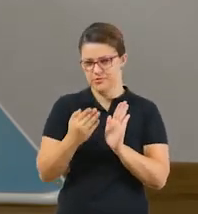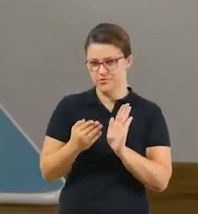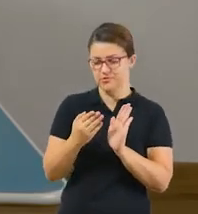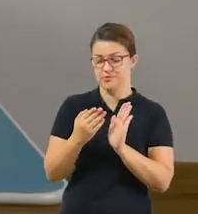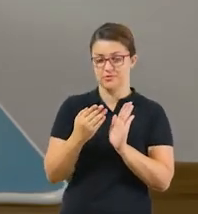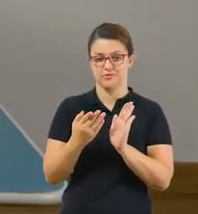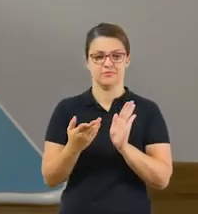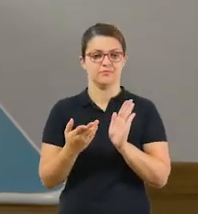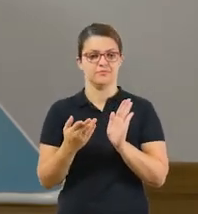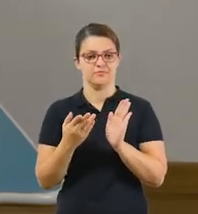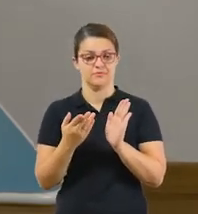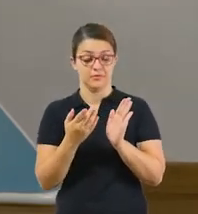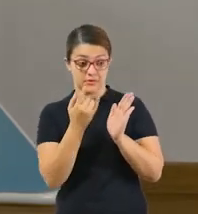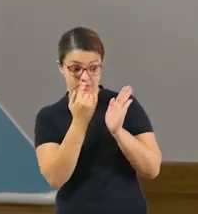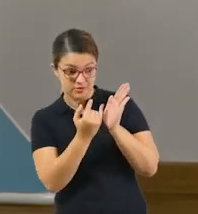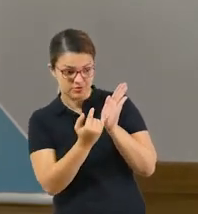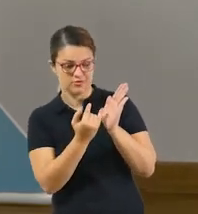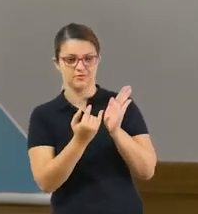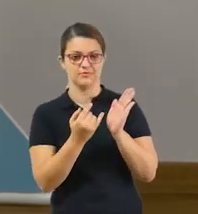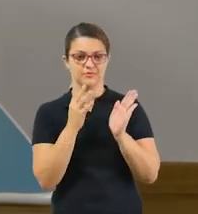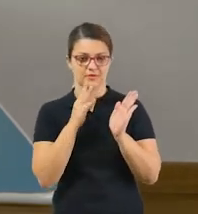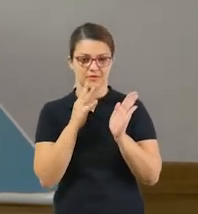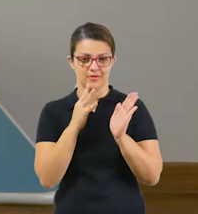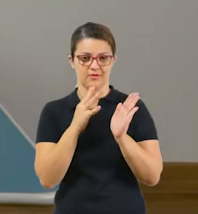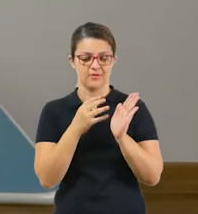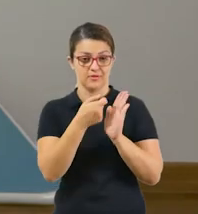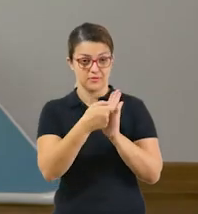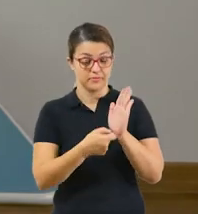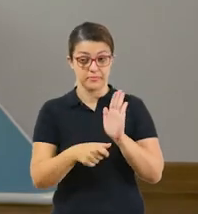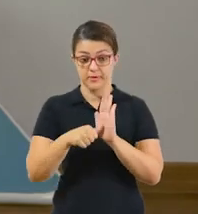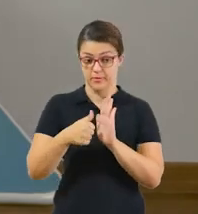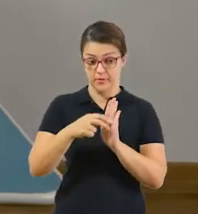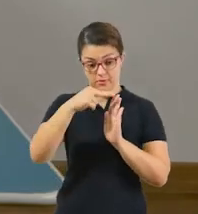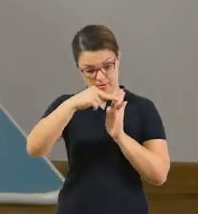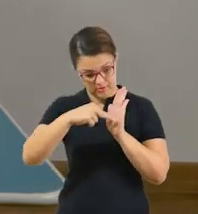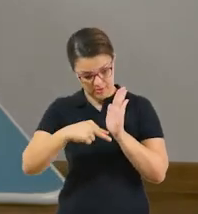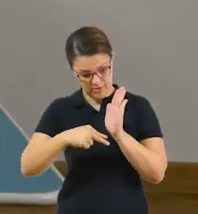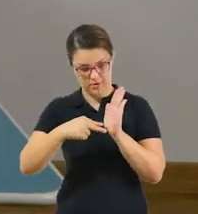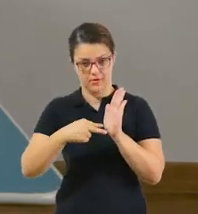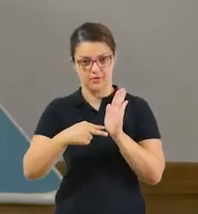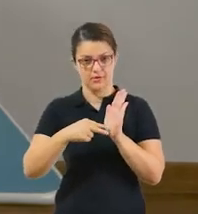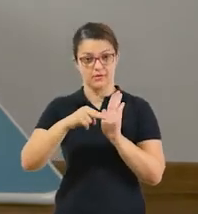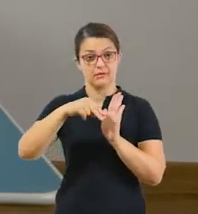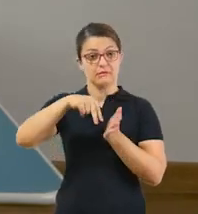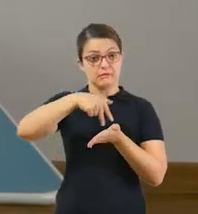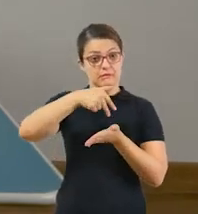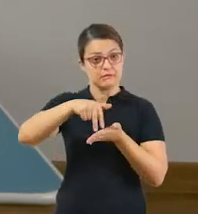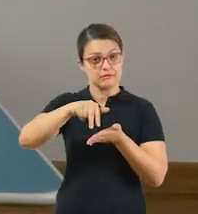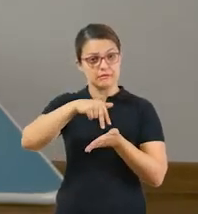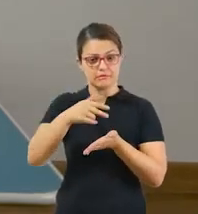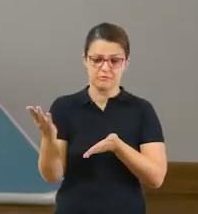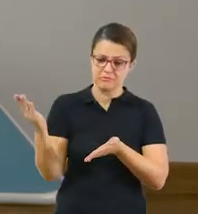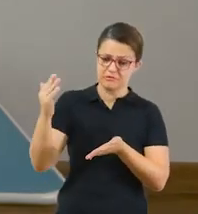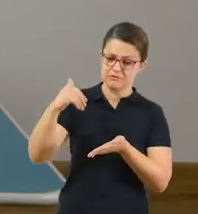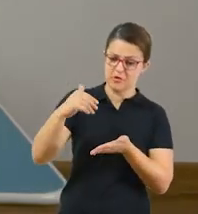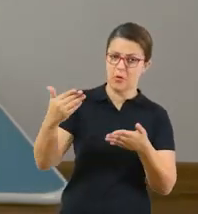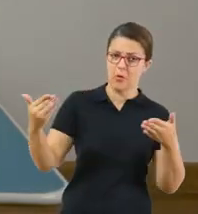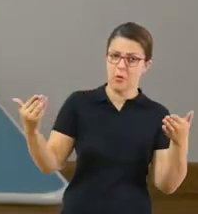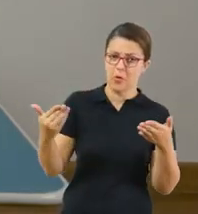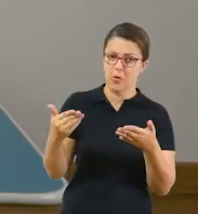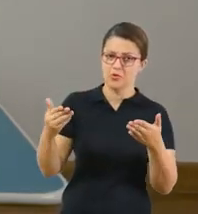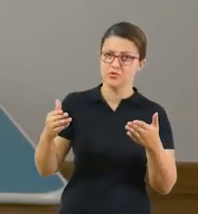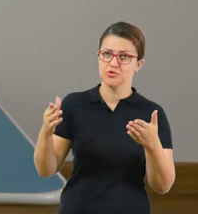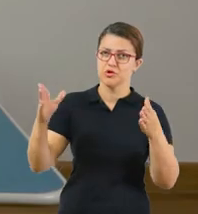pedir para ela desenhar, né? Para ficar mais atrativo o texto. Então vamos lá, primeira coisa, ler para a criança, né? Dança,